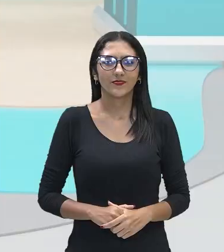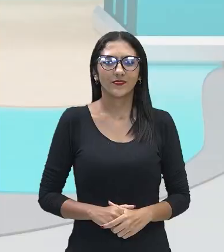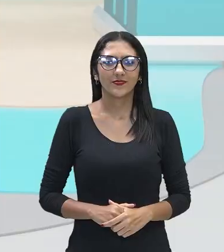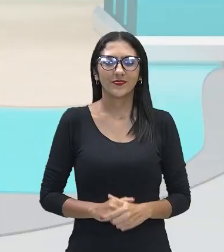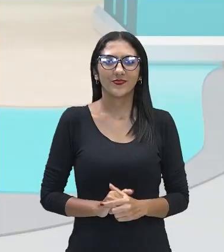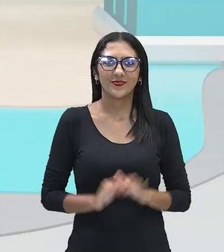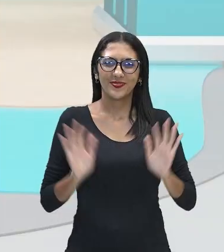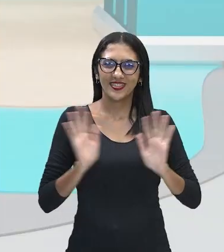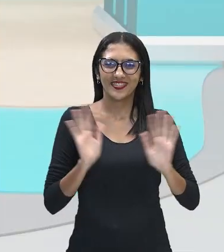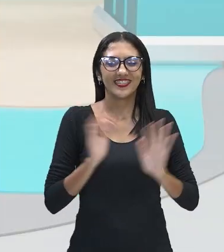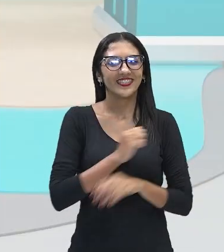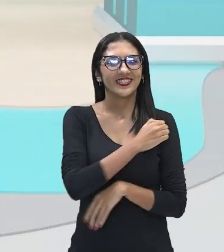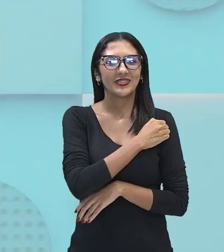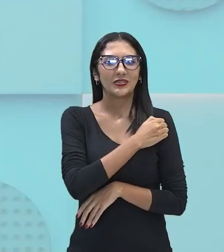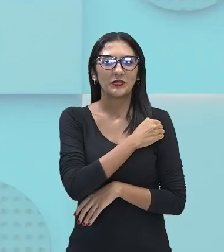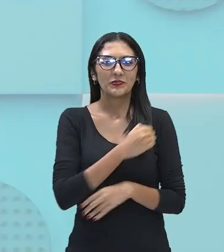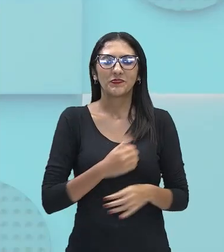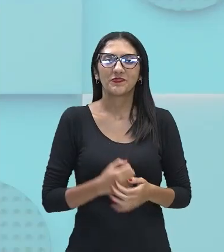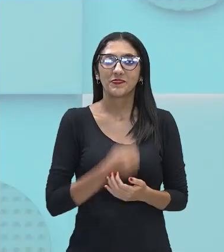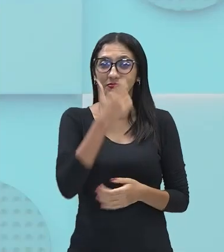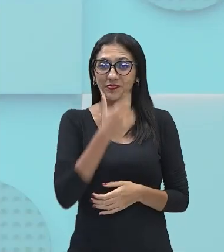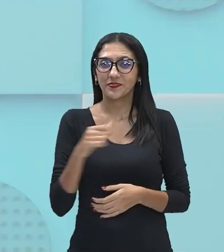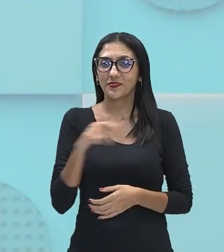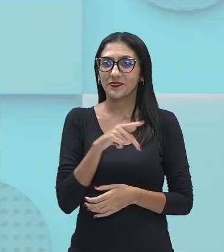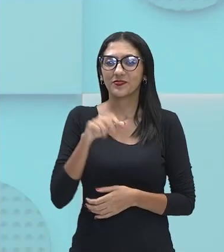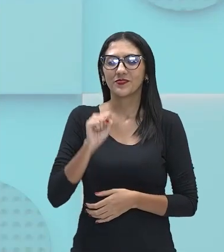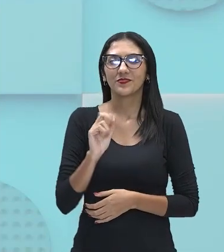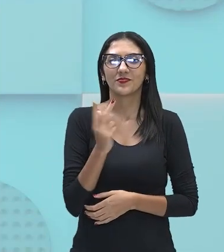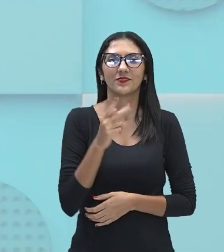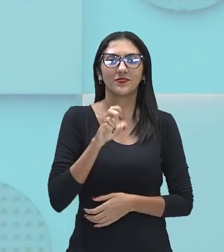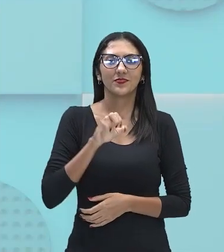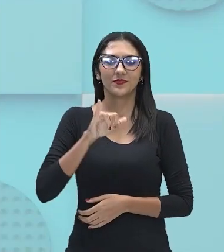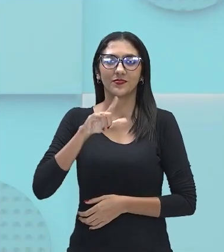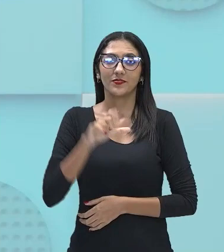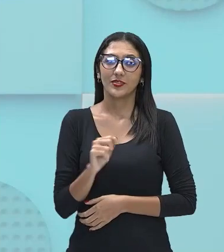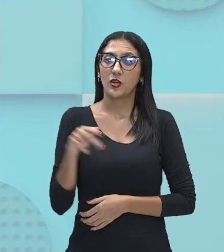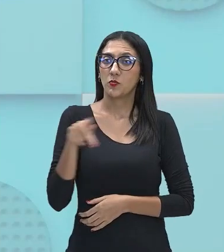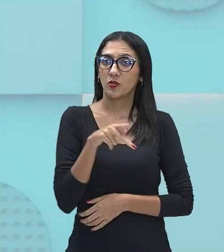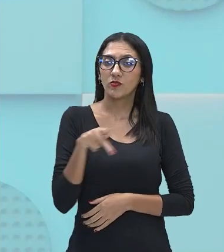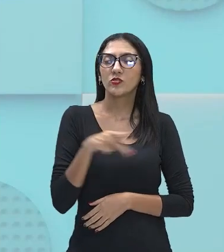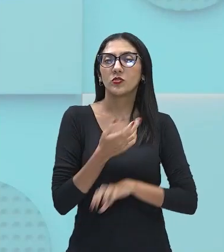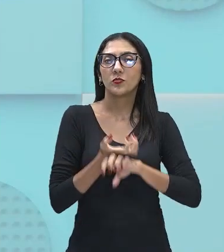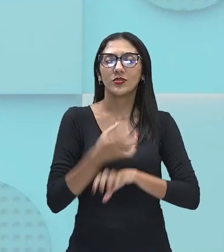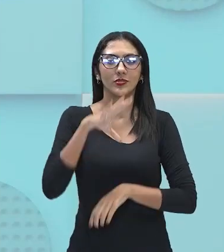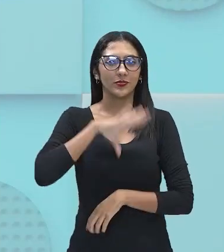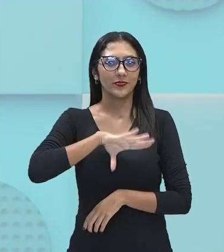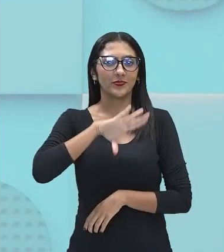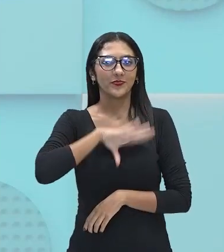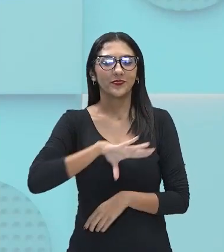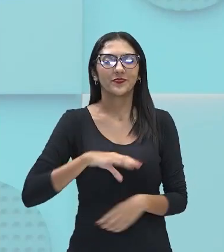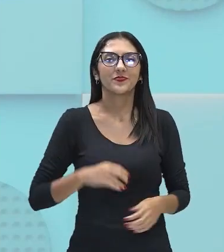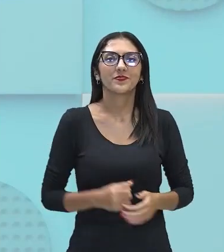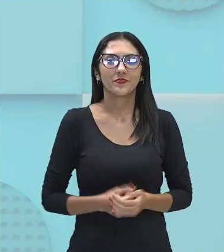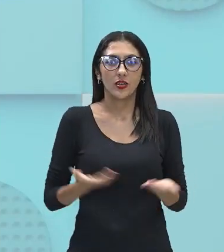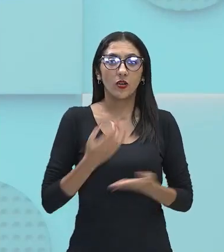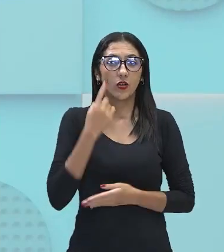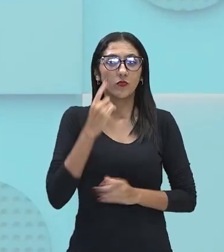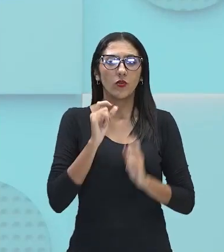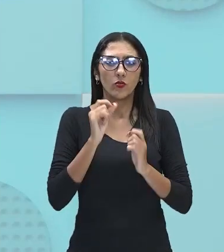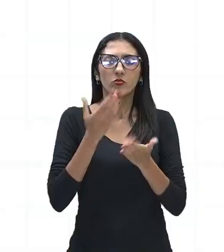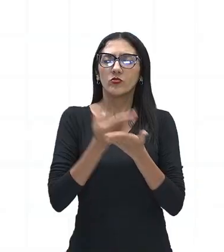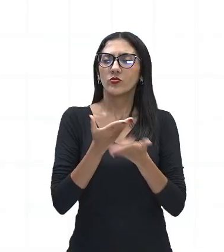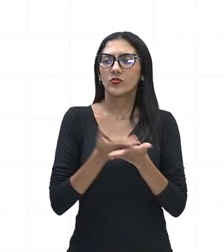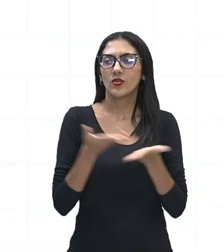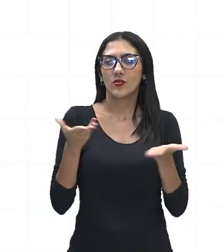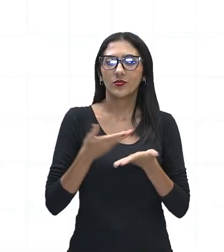Olá, alunos! Eu sou a professora Sheila Rodrigues, do componente de Língua Portuguesa. Vamos conhecer o que nós temos para a nossa aula